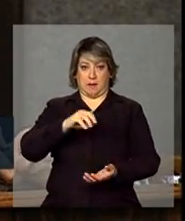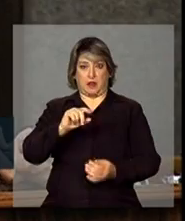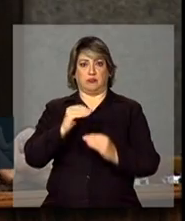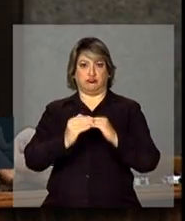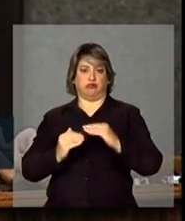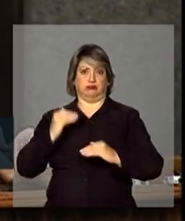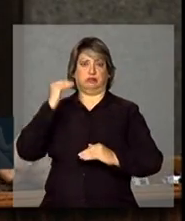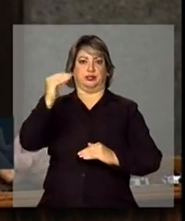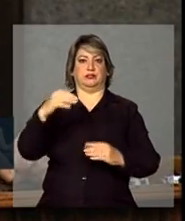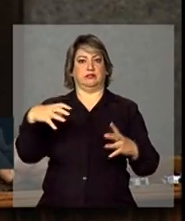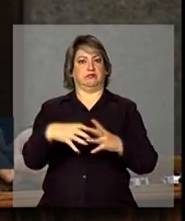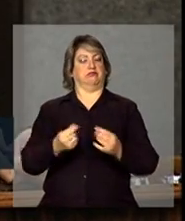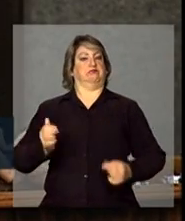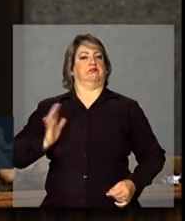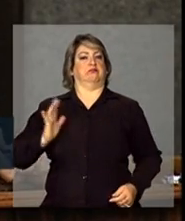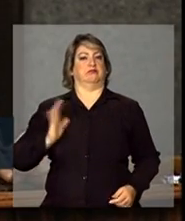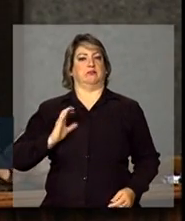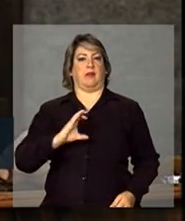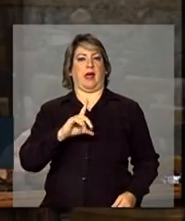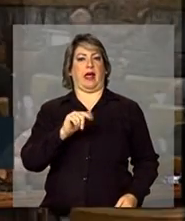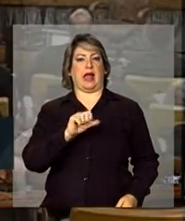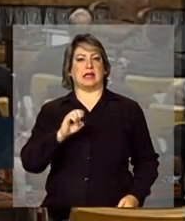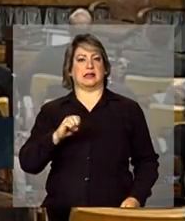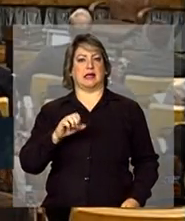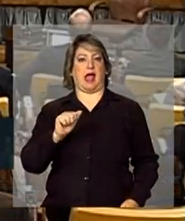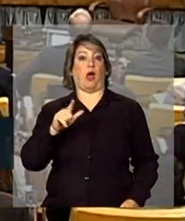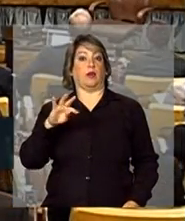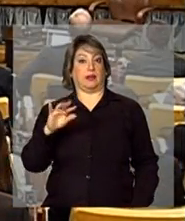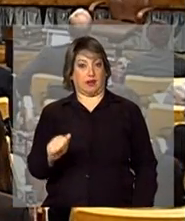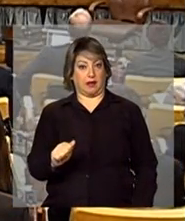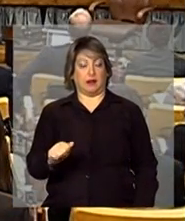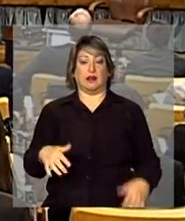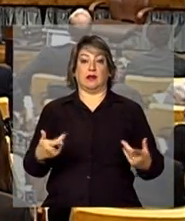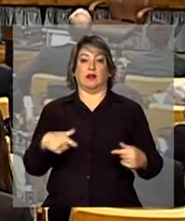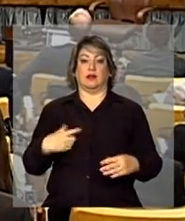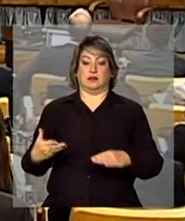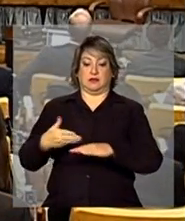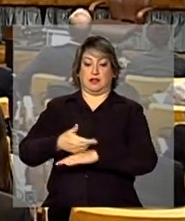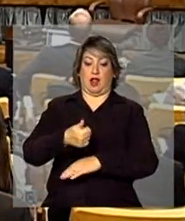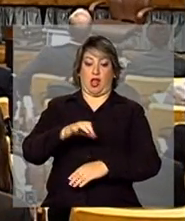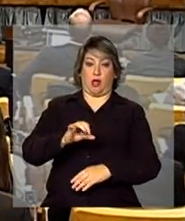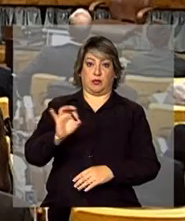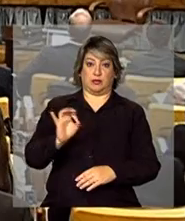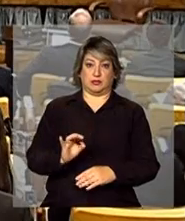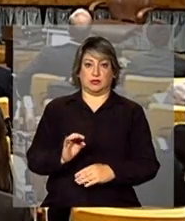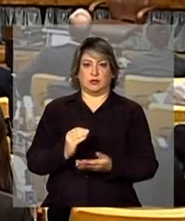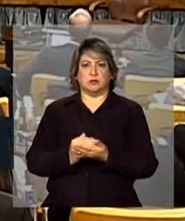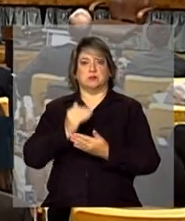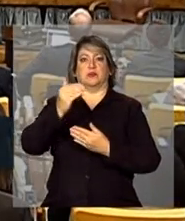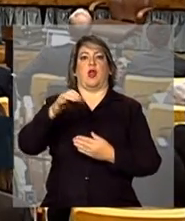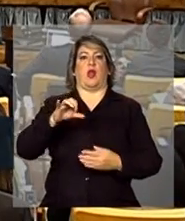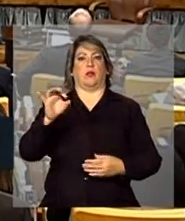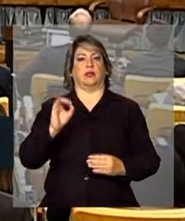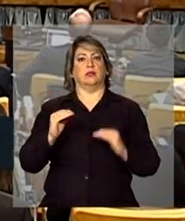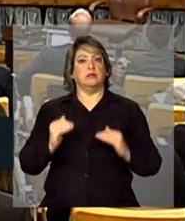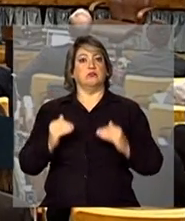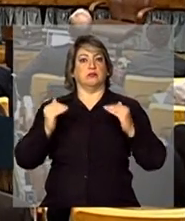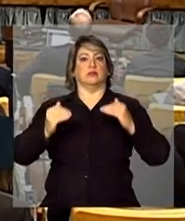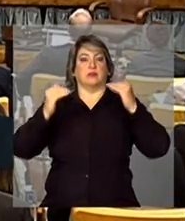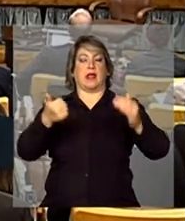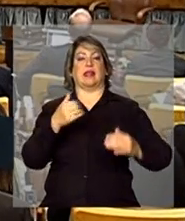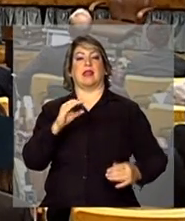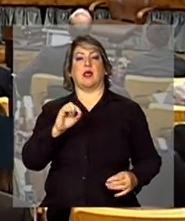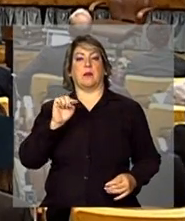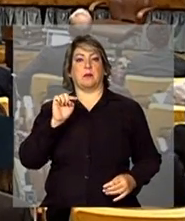classe alta. O resultado líquido disso é uma entrada de 19% com uma saída de 9% é um aumento da classe média de